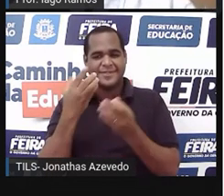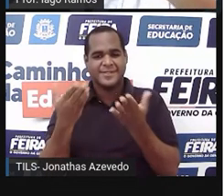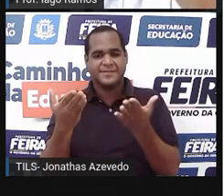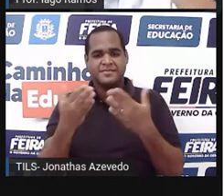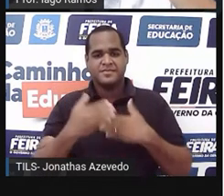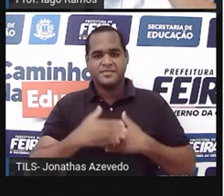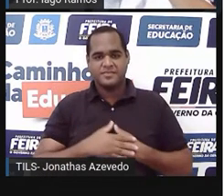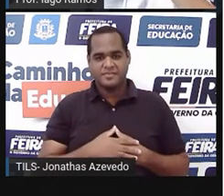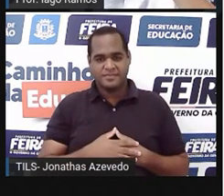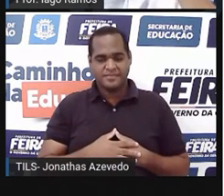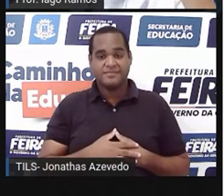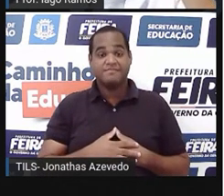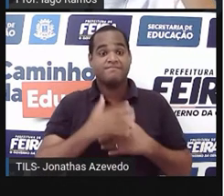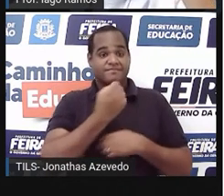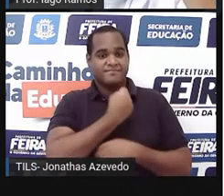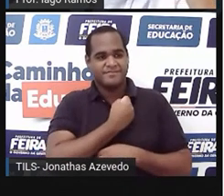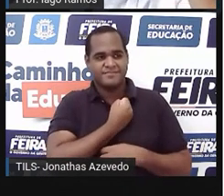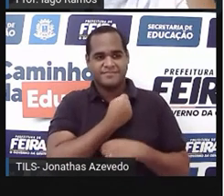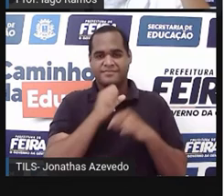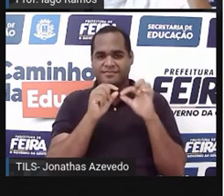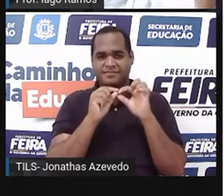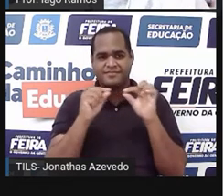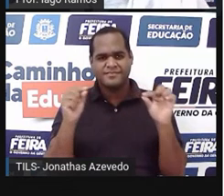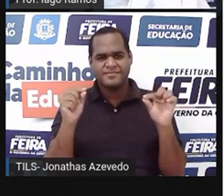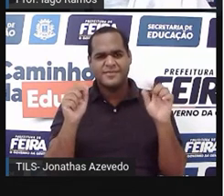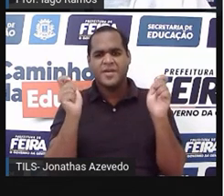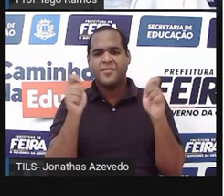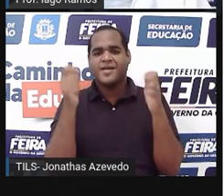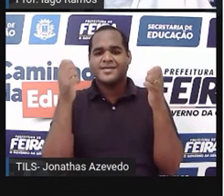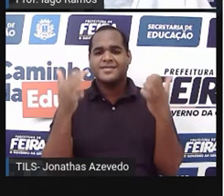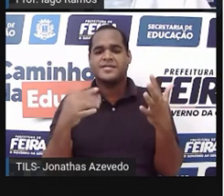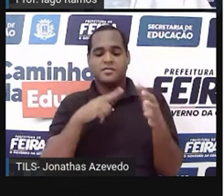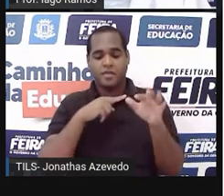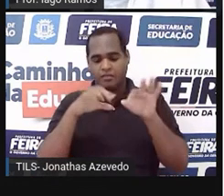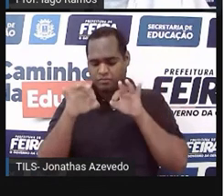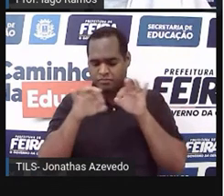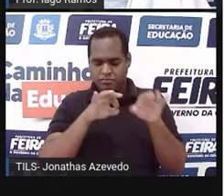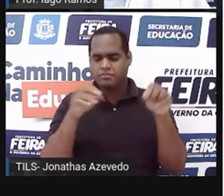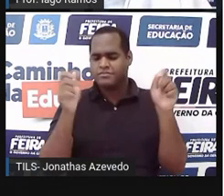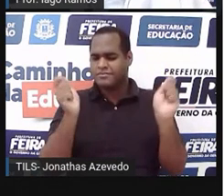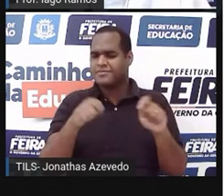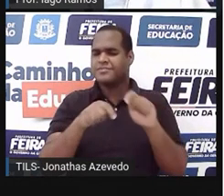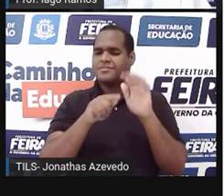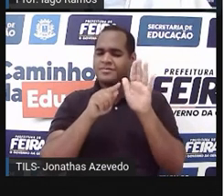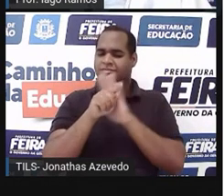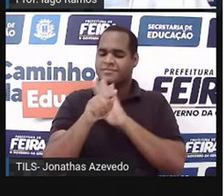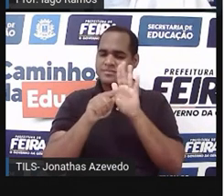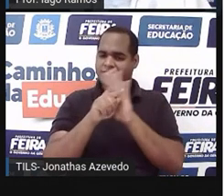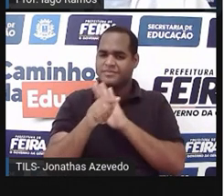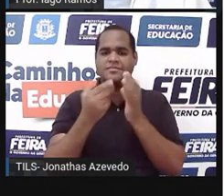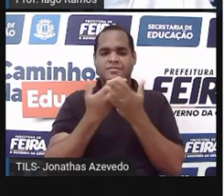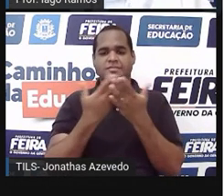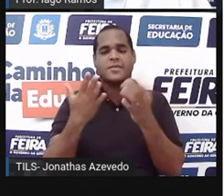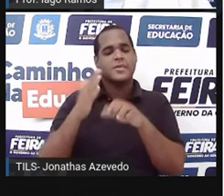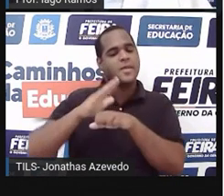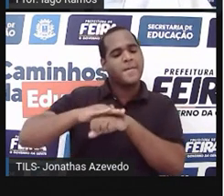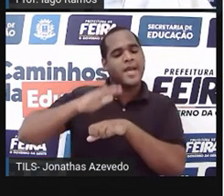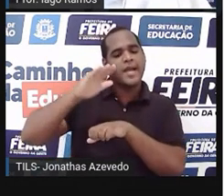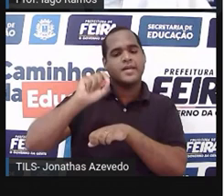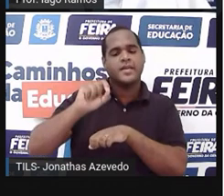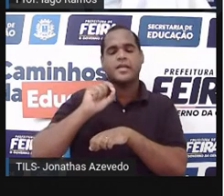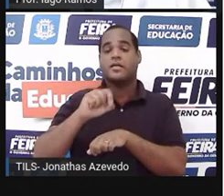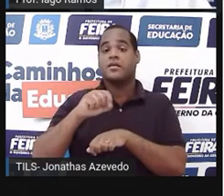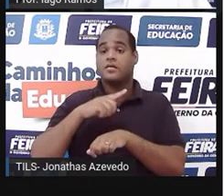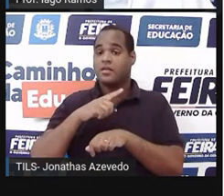Bom, colocando esses números na reta numérica, dá para a gente fazer aí um monte de perguntas, né? Descobrir quem é o maior, quem é o